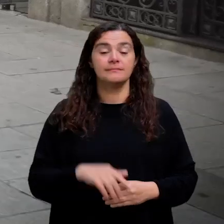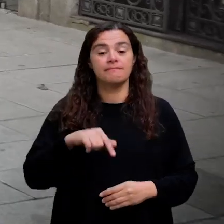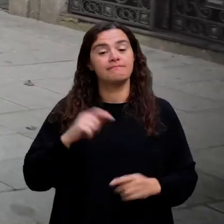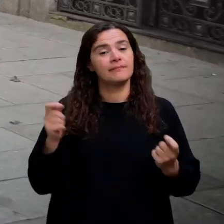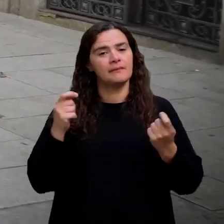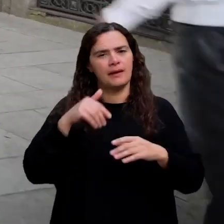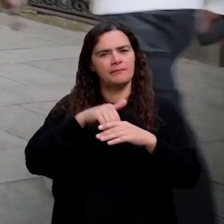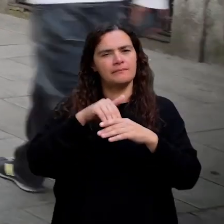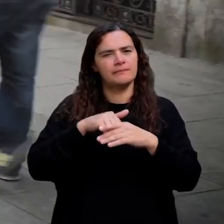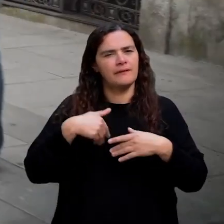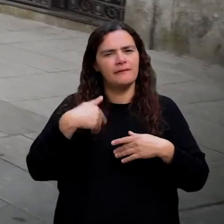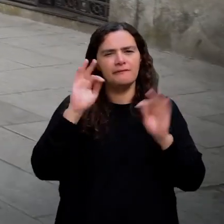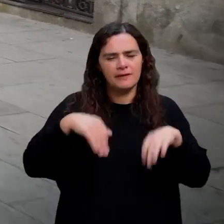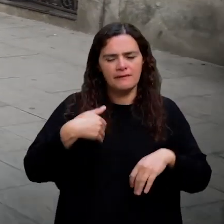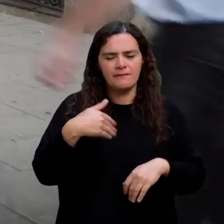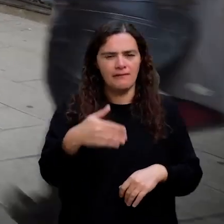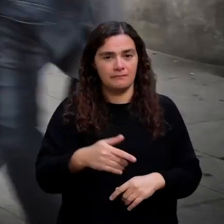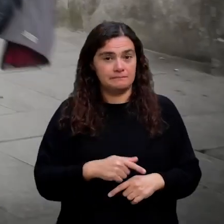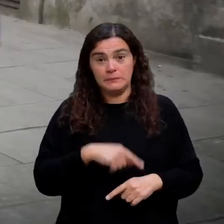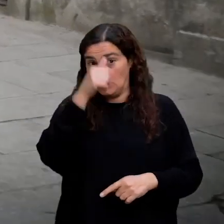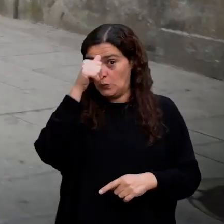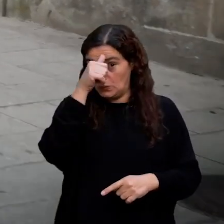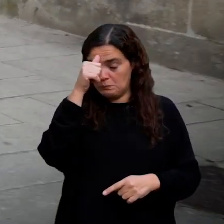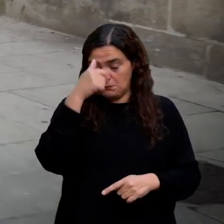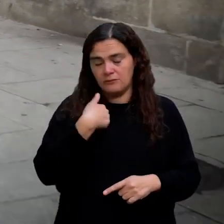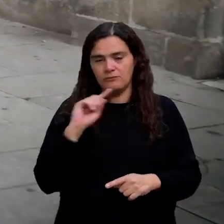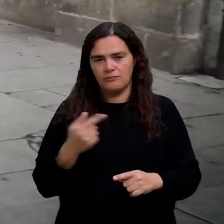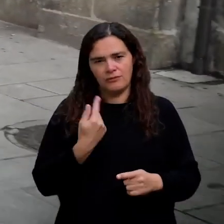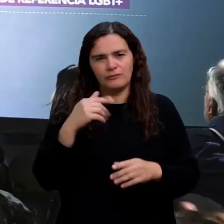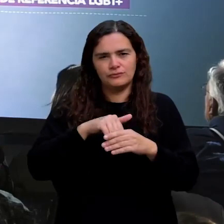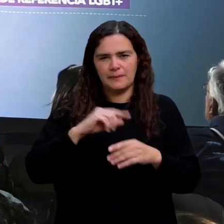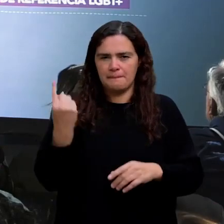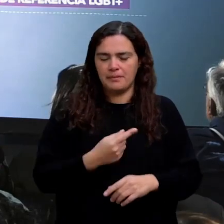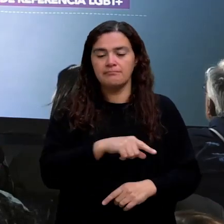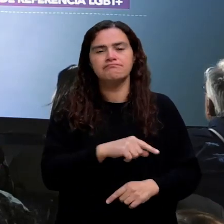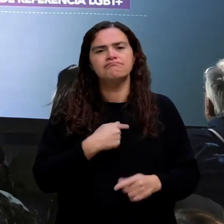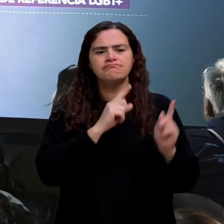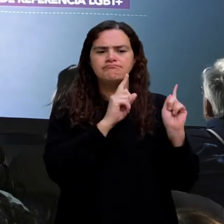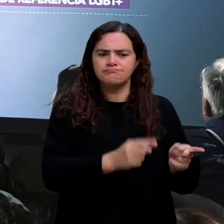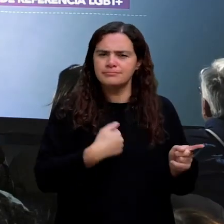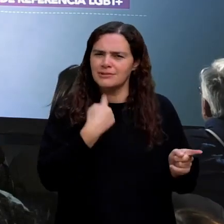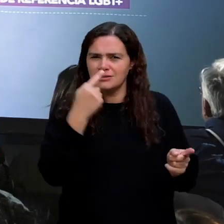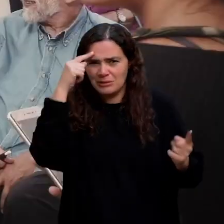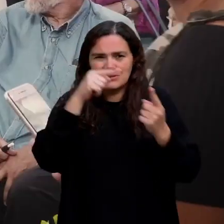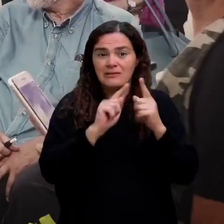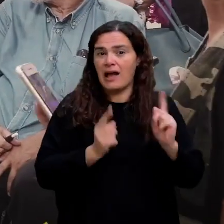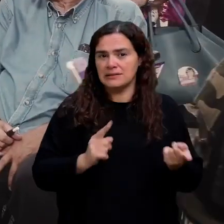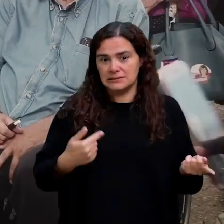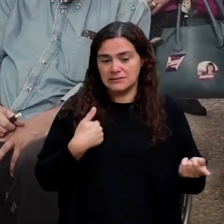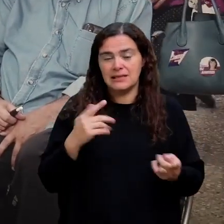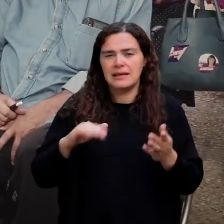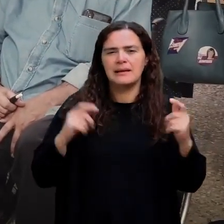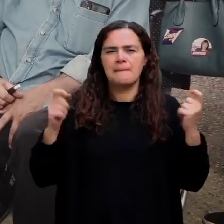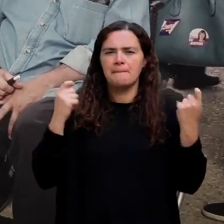Esta campanha eleitoral está a chegar ao fim. É já no domingo que devemos ir votar. Desde o início que dissemos ao que vinhamos. Uma